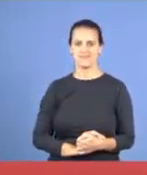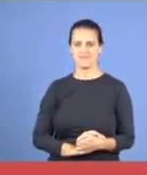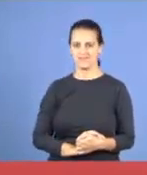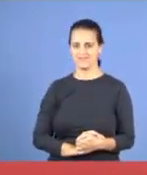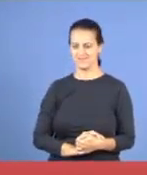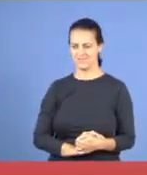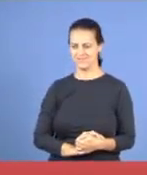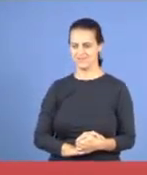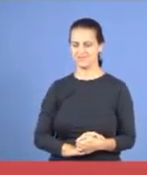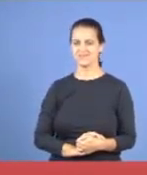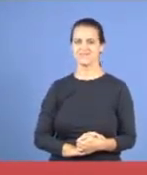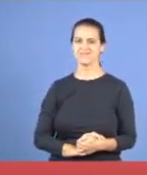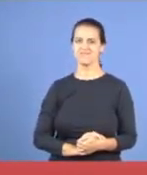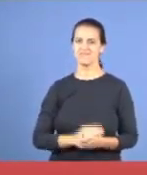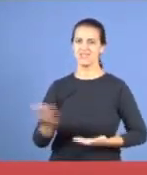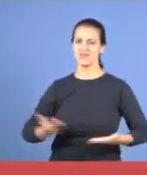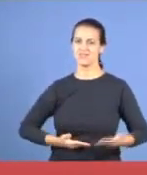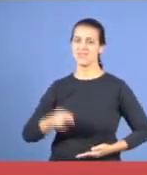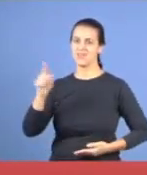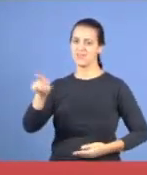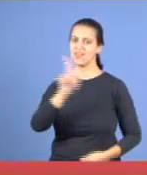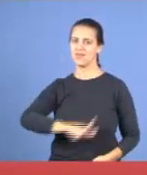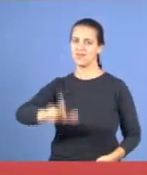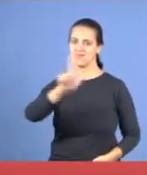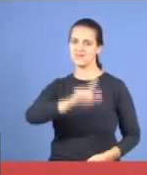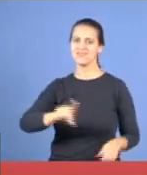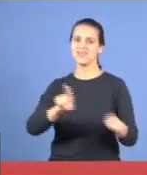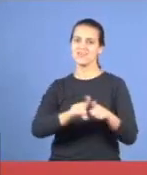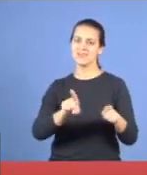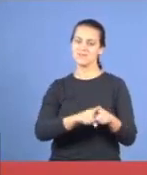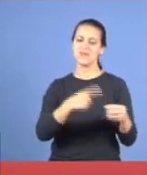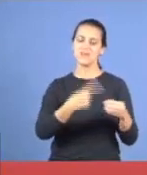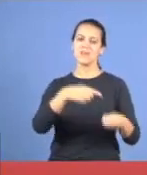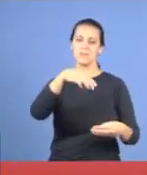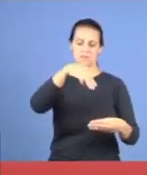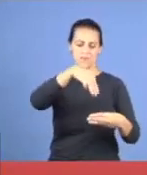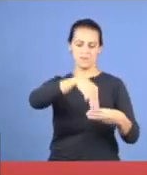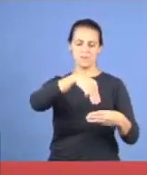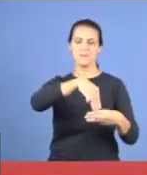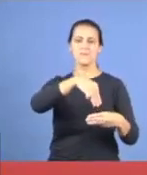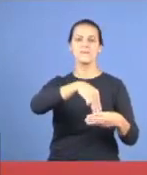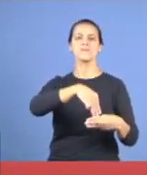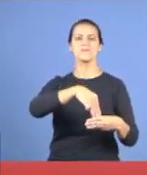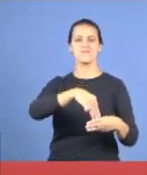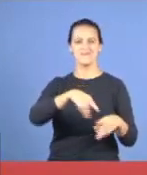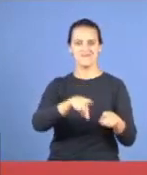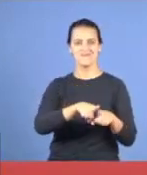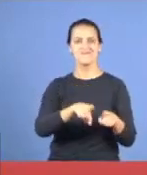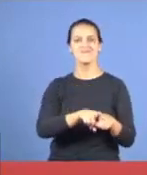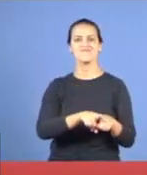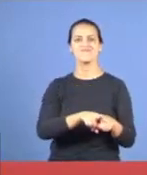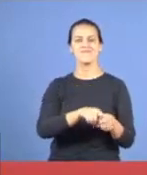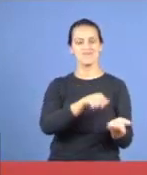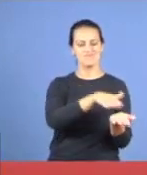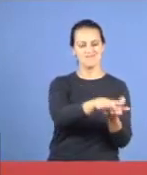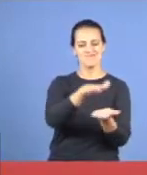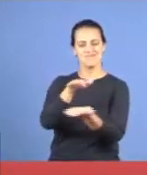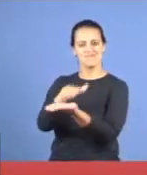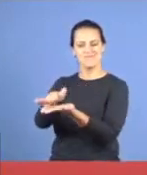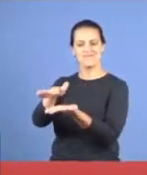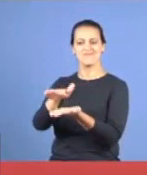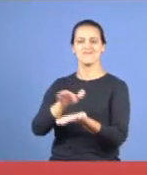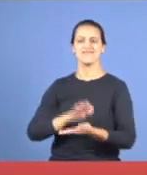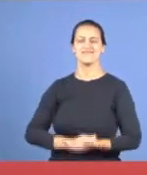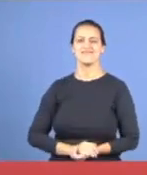isoladamente, mas agora também, resolveram mandar, eu não sei, mas, a área, que é ali de Londrina,